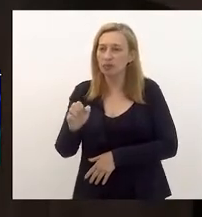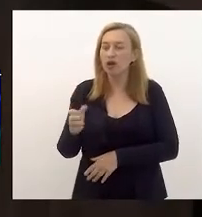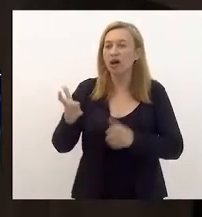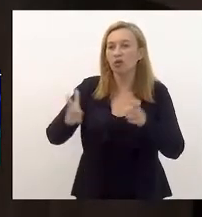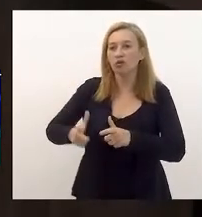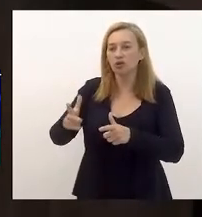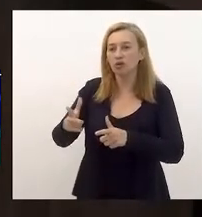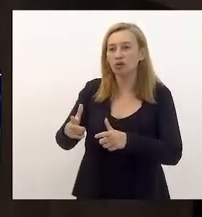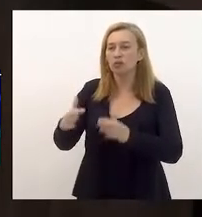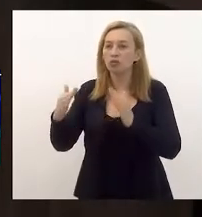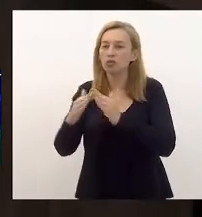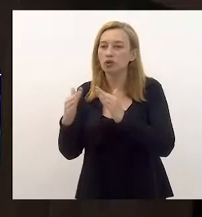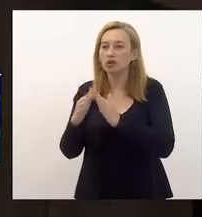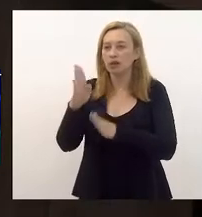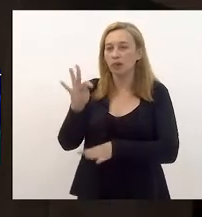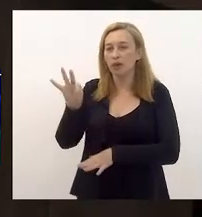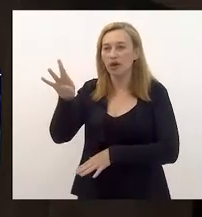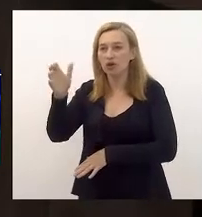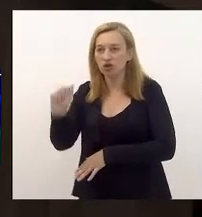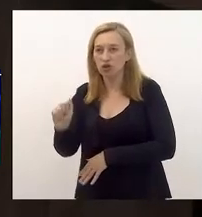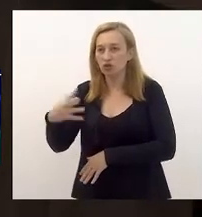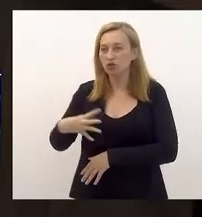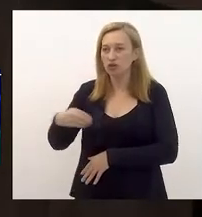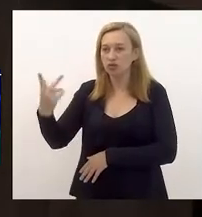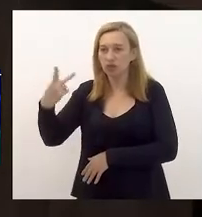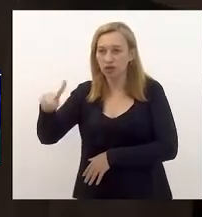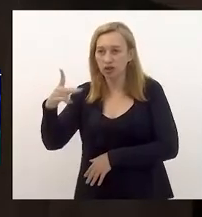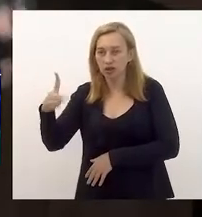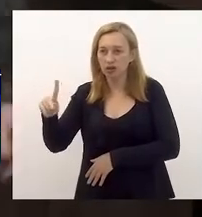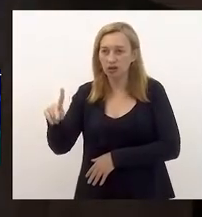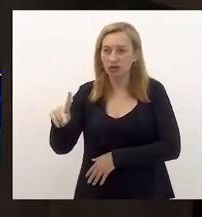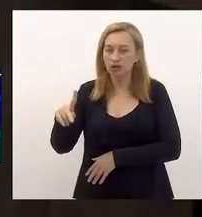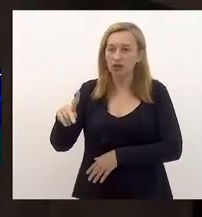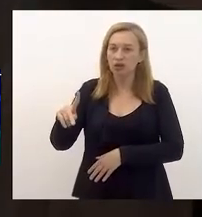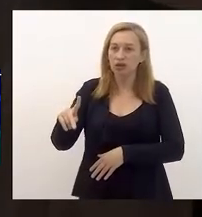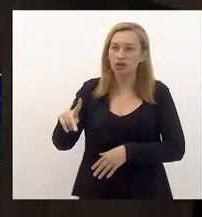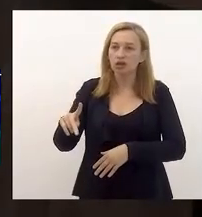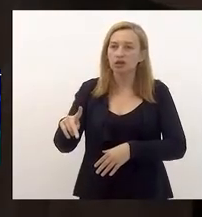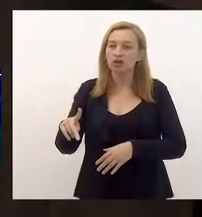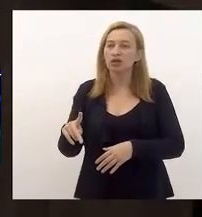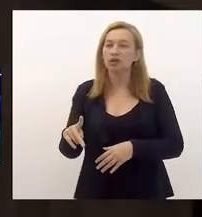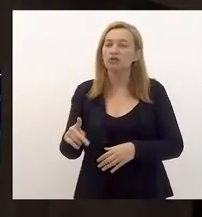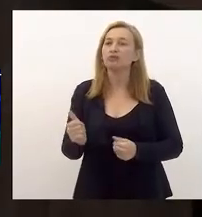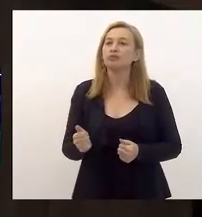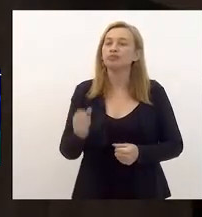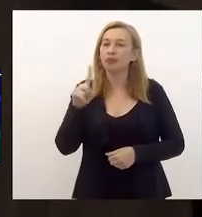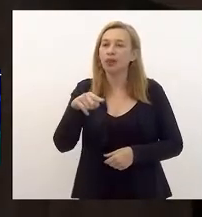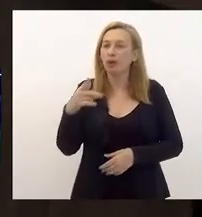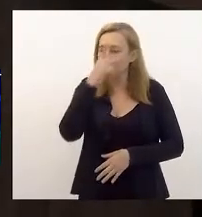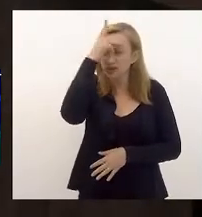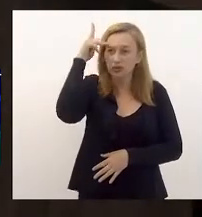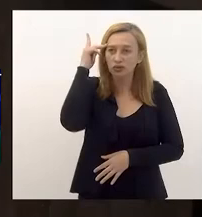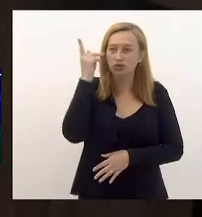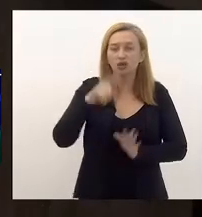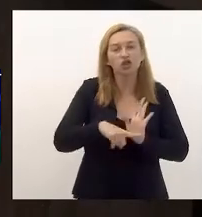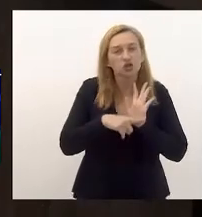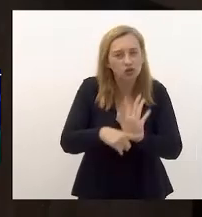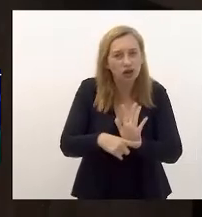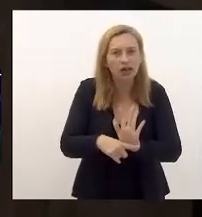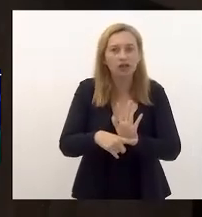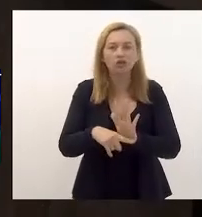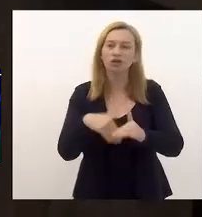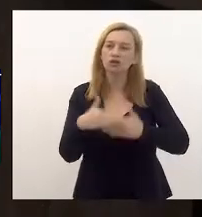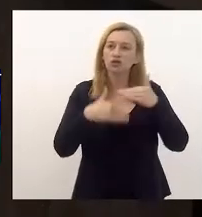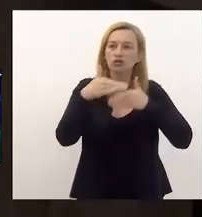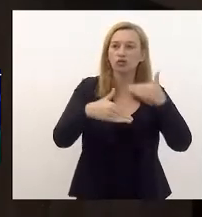na Bélgica, com o filho dele, e rodava a Europa inteira, é uma pessoa que tem ajudado muito a